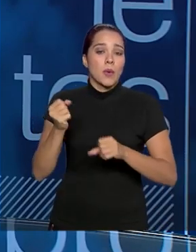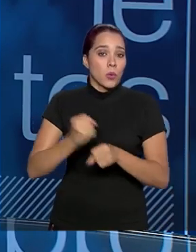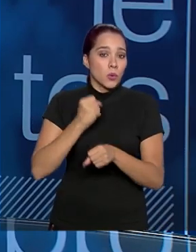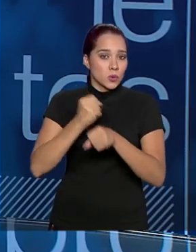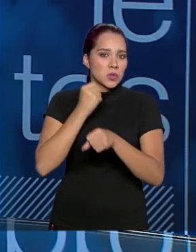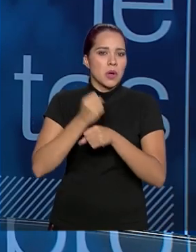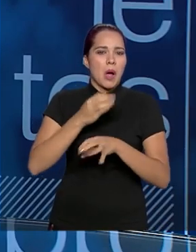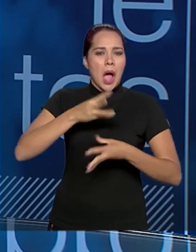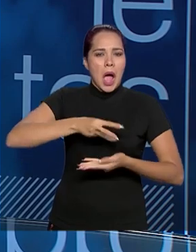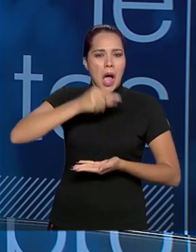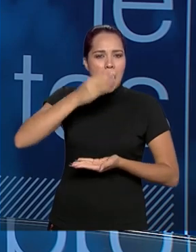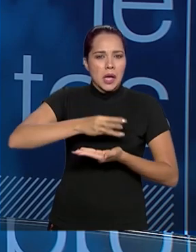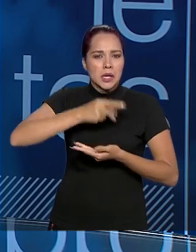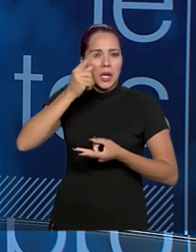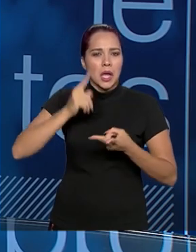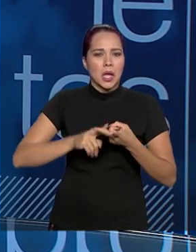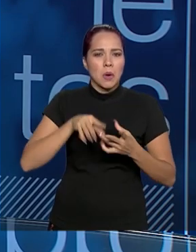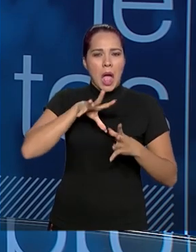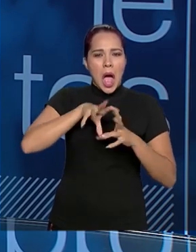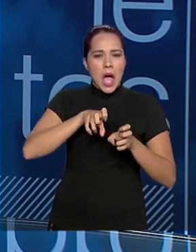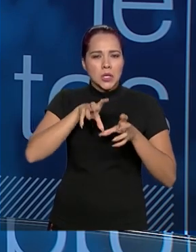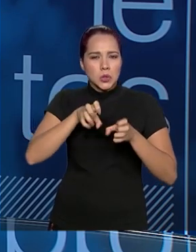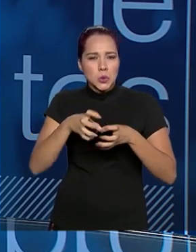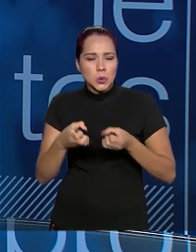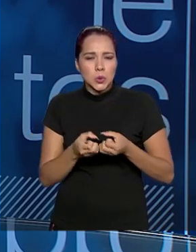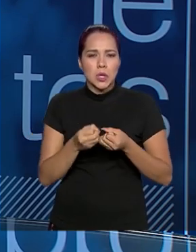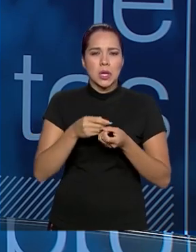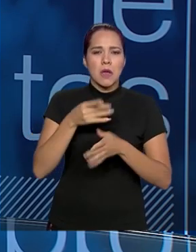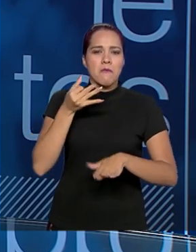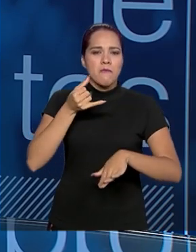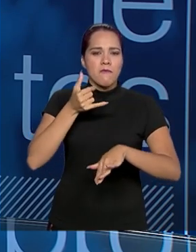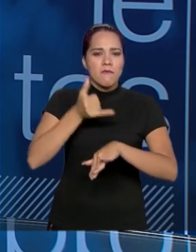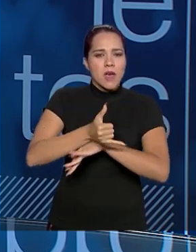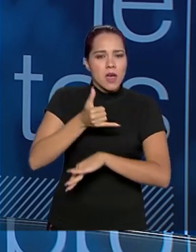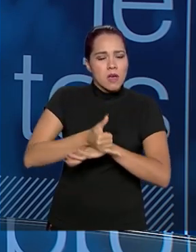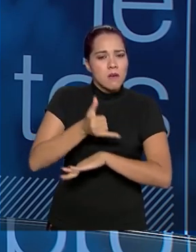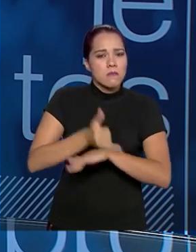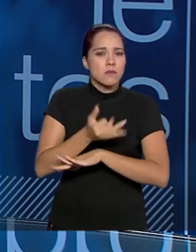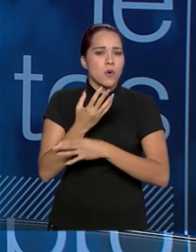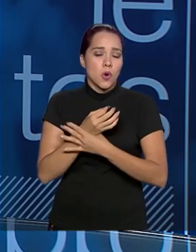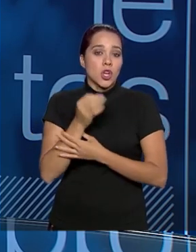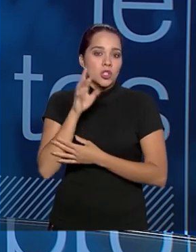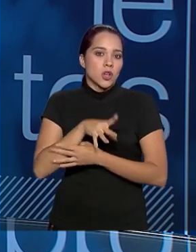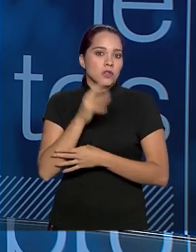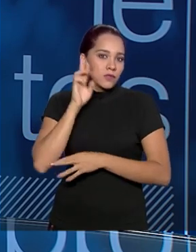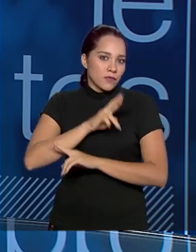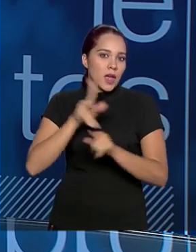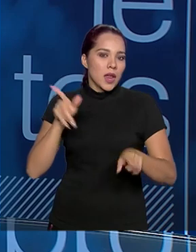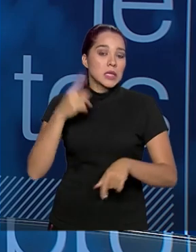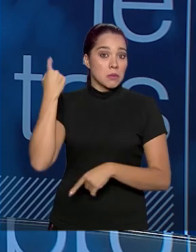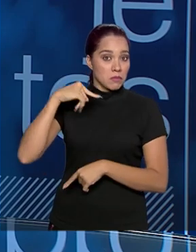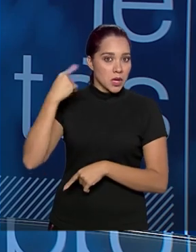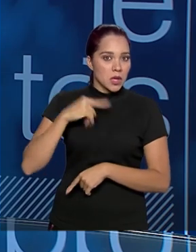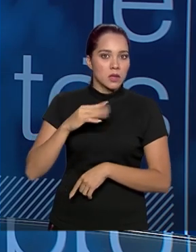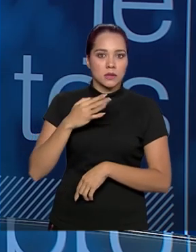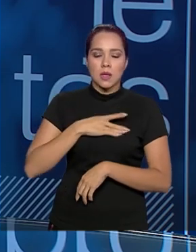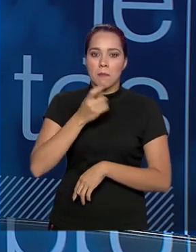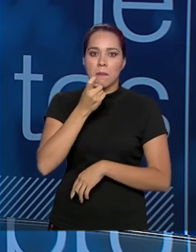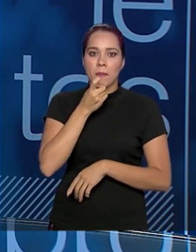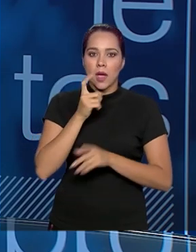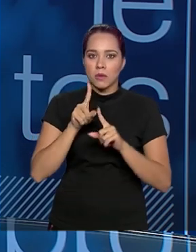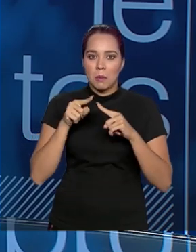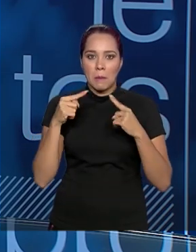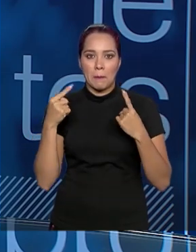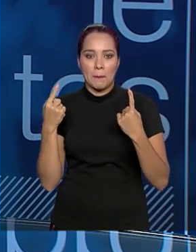civil, que é areia, seixo, argila. Mineração de ferro, com exceção de Minas Gerais, realmente, onde vive o quadrilátero